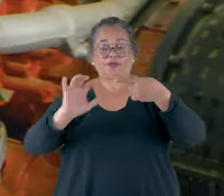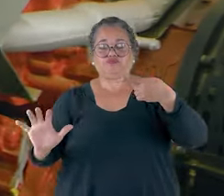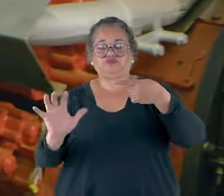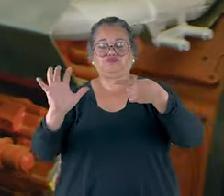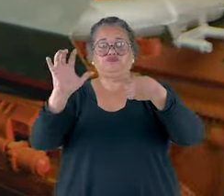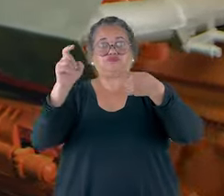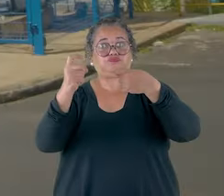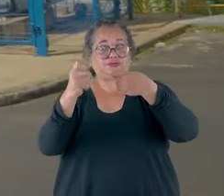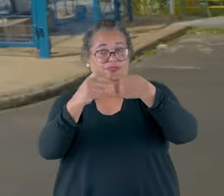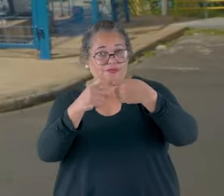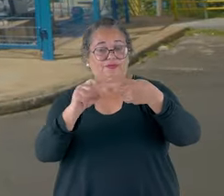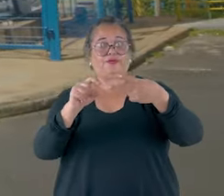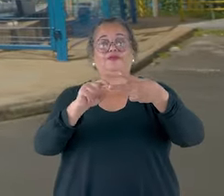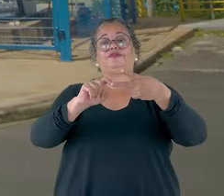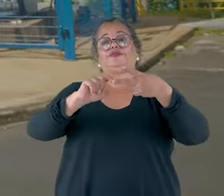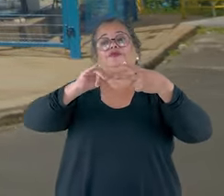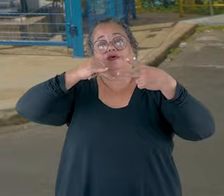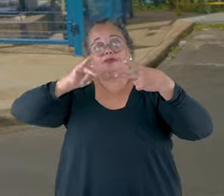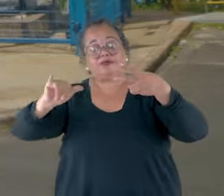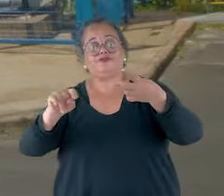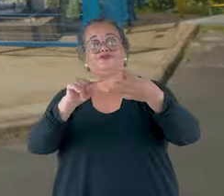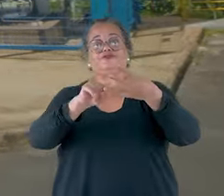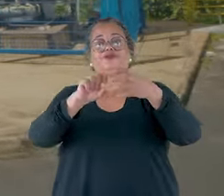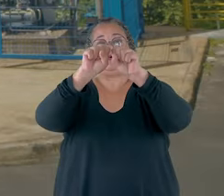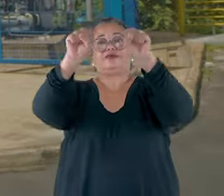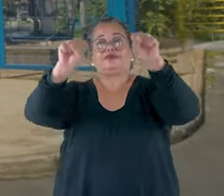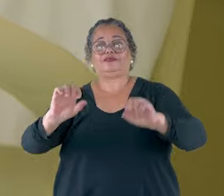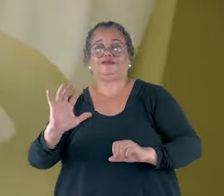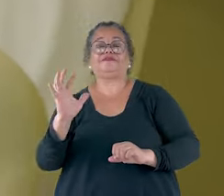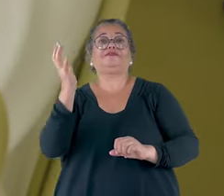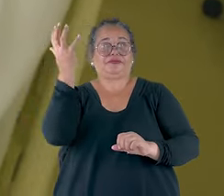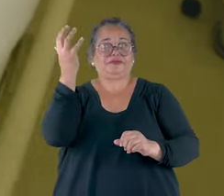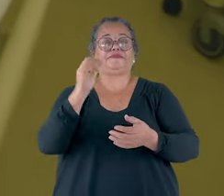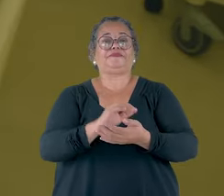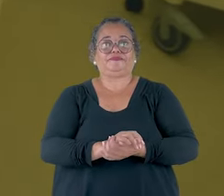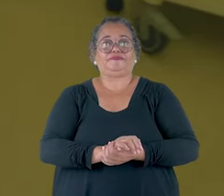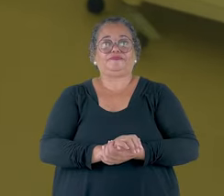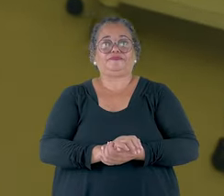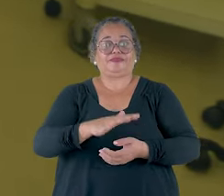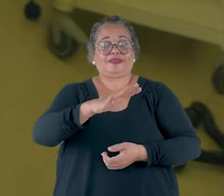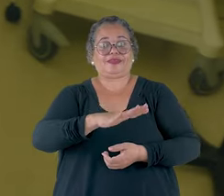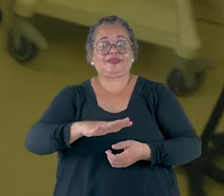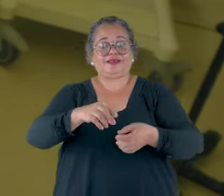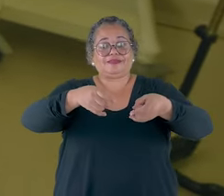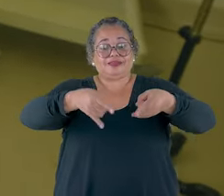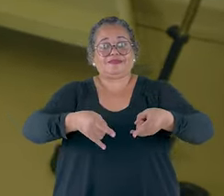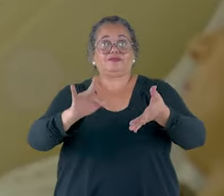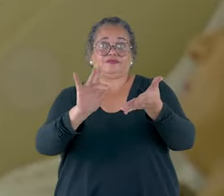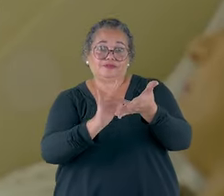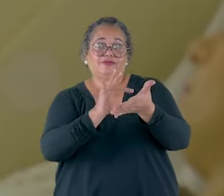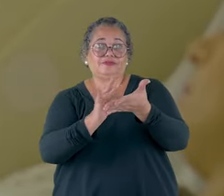geradores de energia, gases medicinais e sistemas de climatização. Todas as macas e leitos são